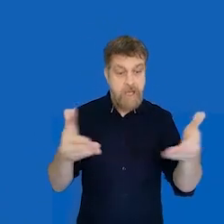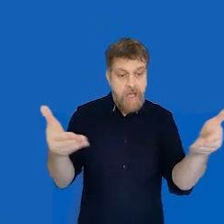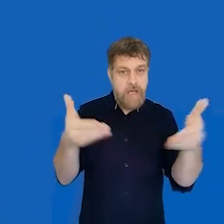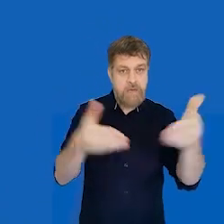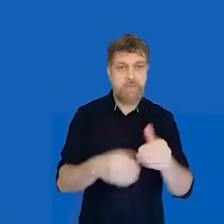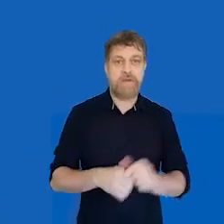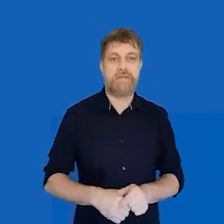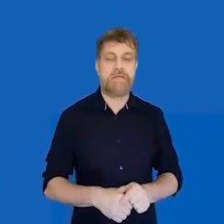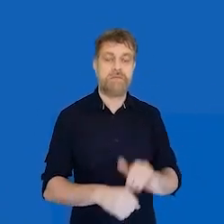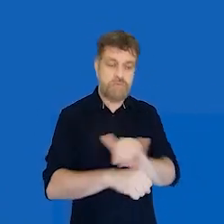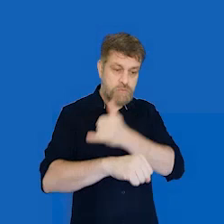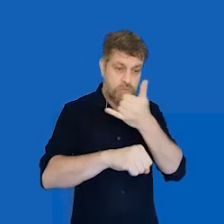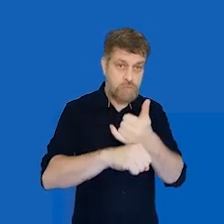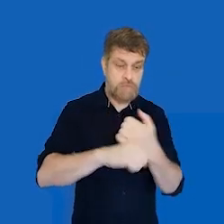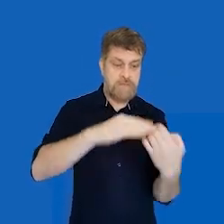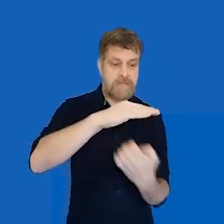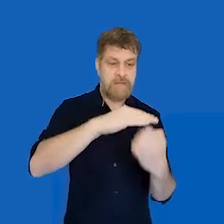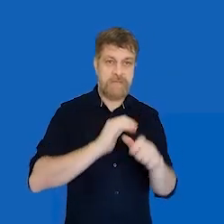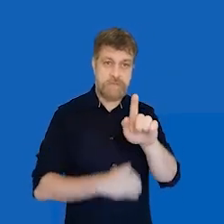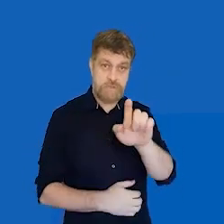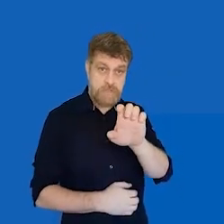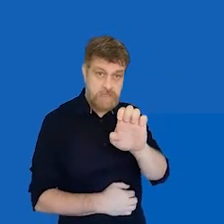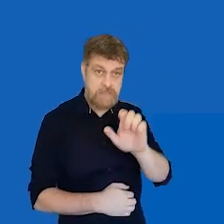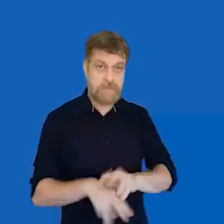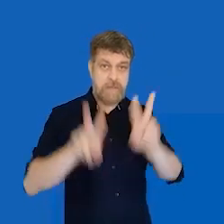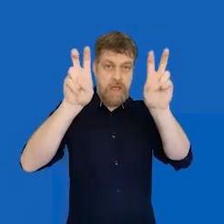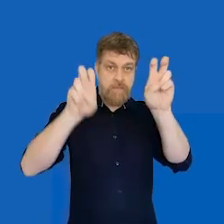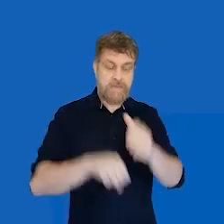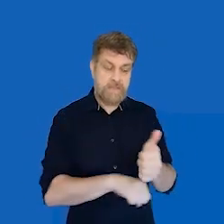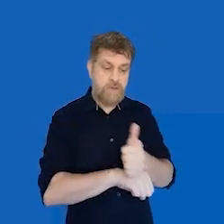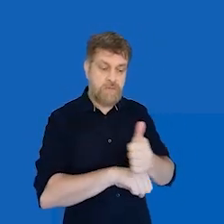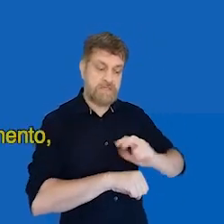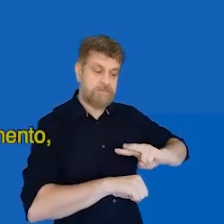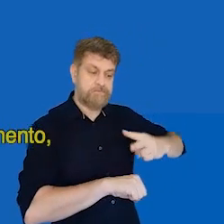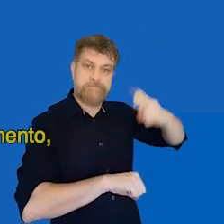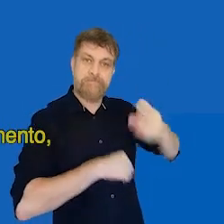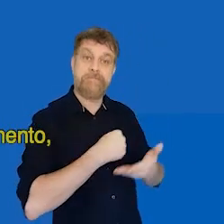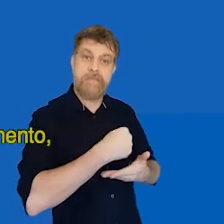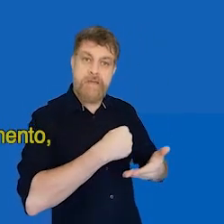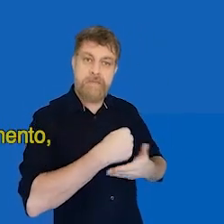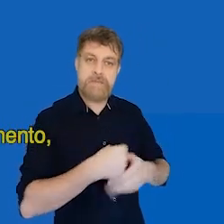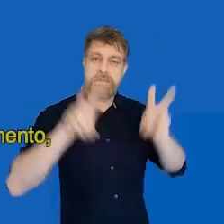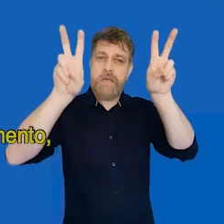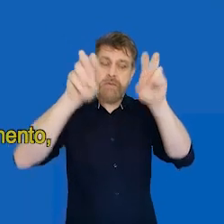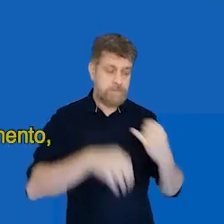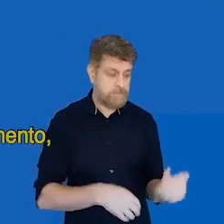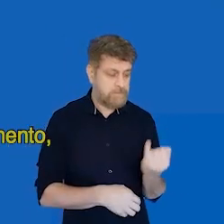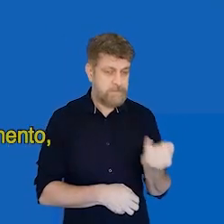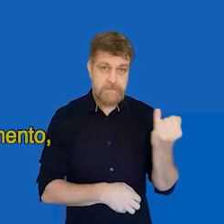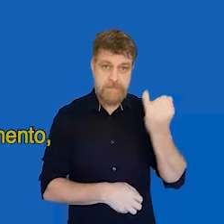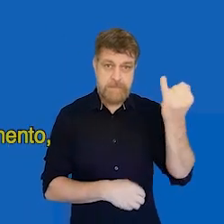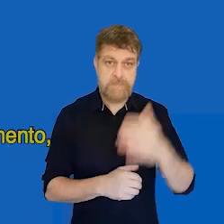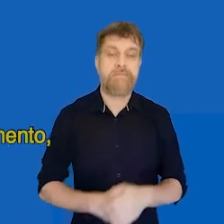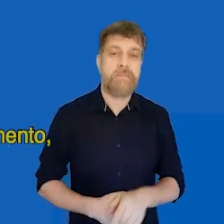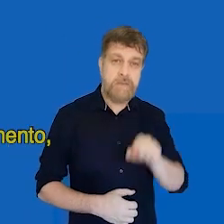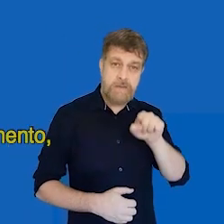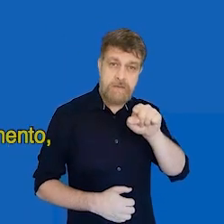do canal da GE no YouTube, baseado nesse tema de desenvolvimento de carreira. E esse é um tema muito importante, um tema que vai poder ajudar